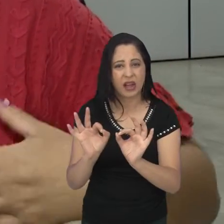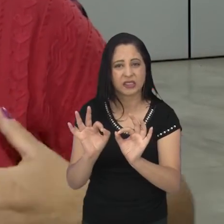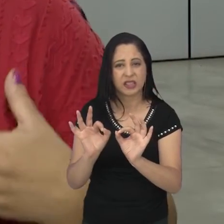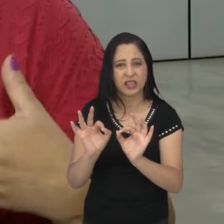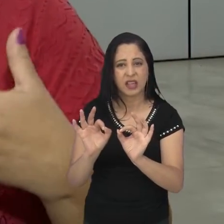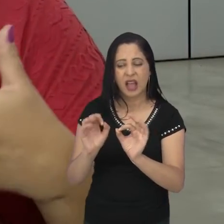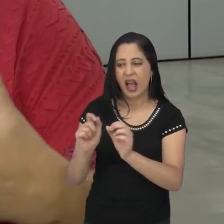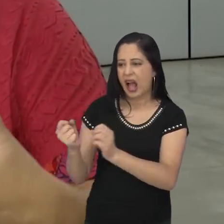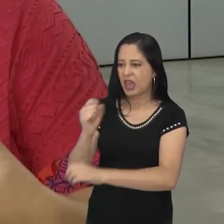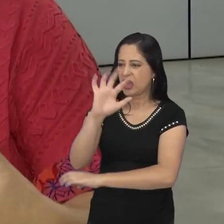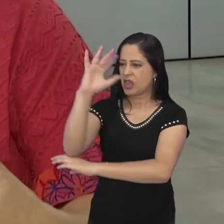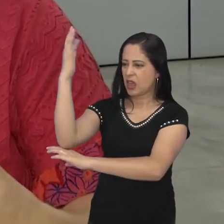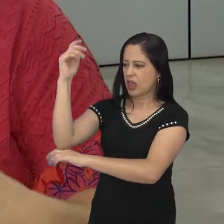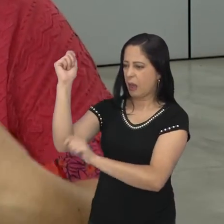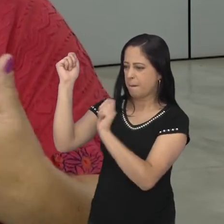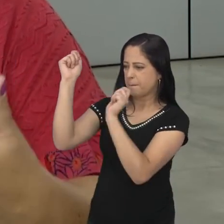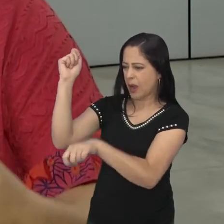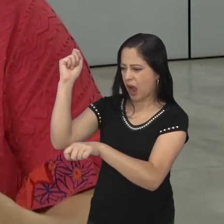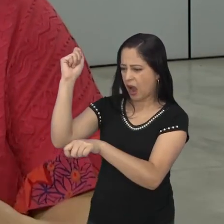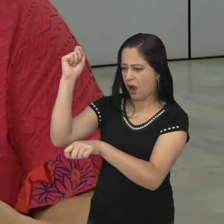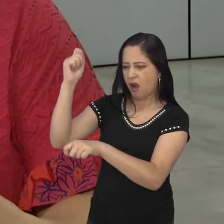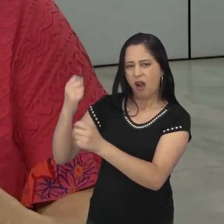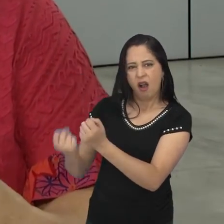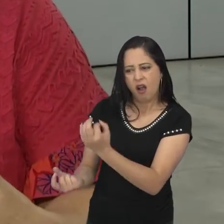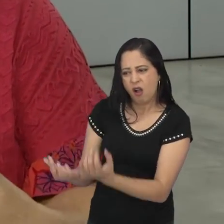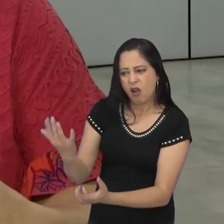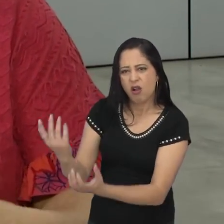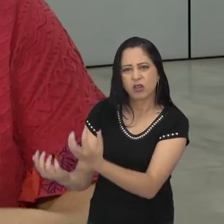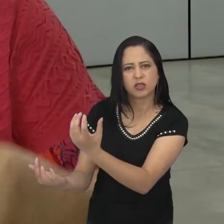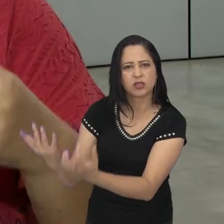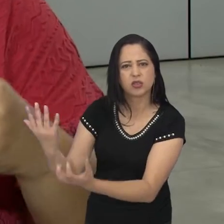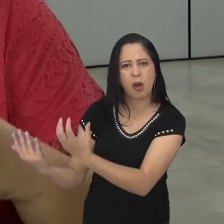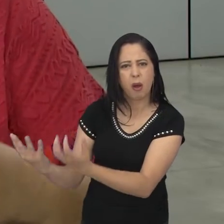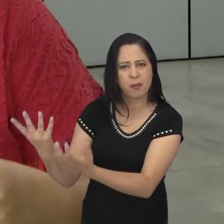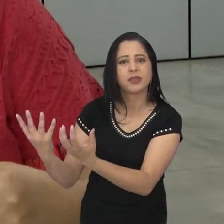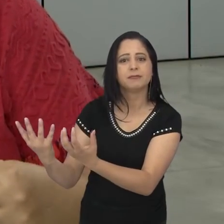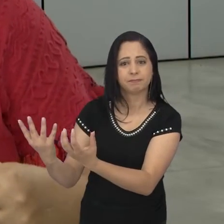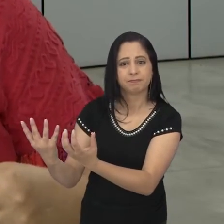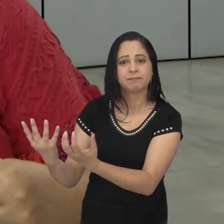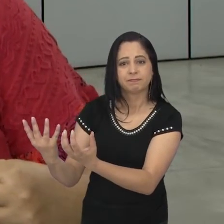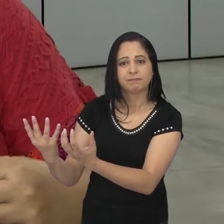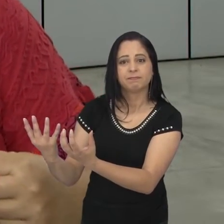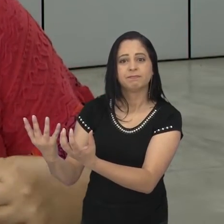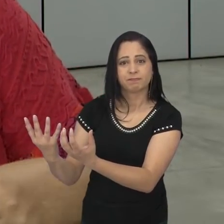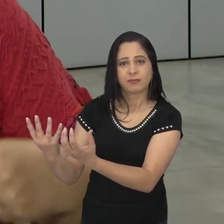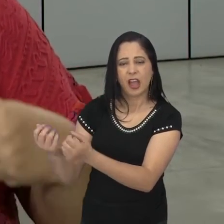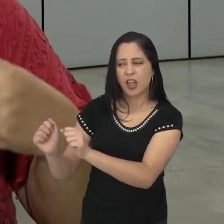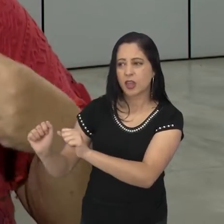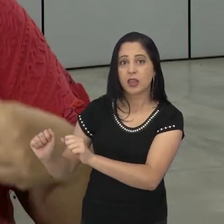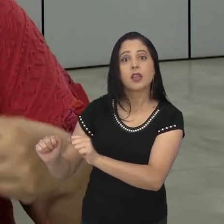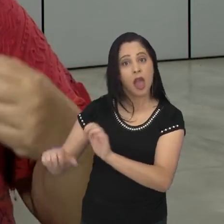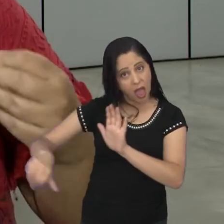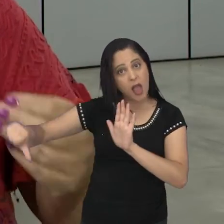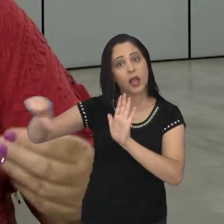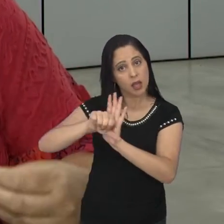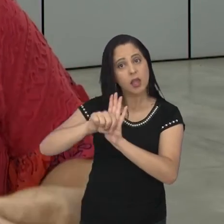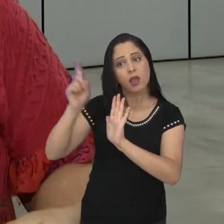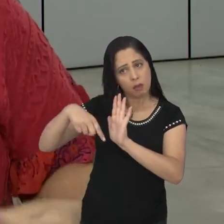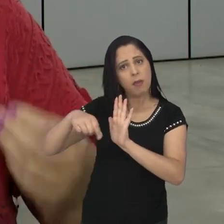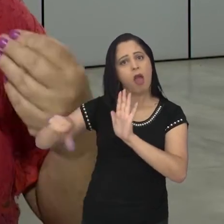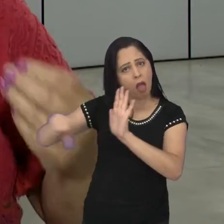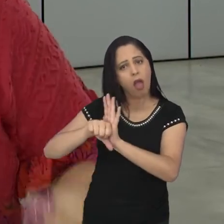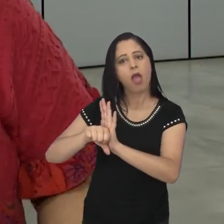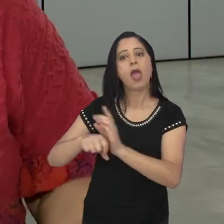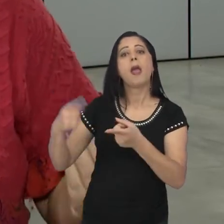promover uma queimada para limpeza de pasto, isso de uma certa forma é um crime